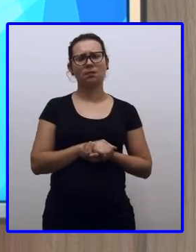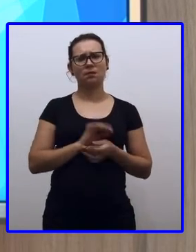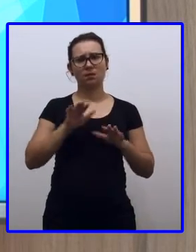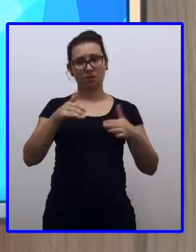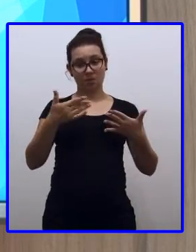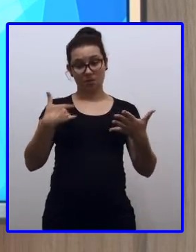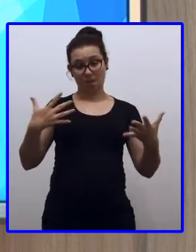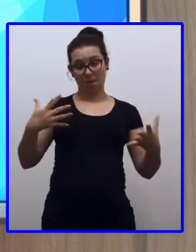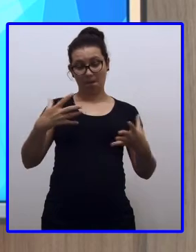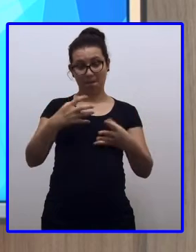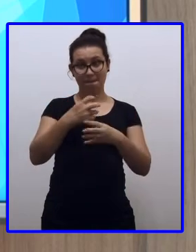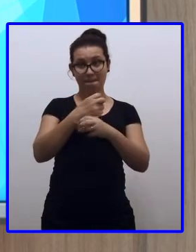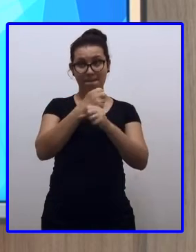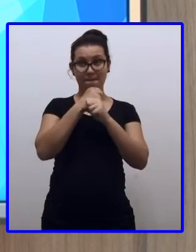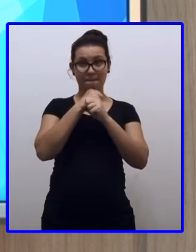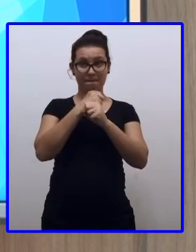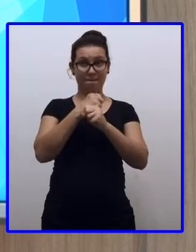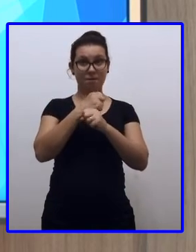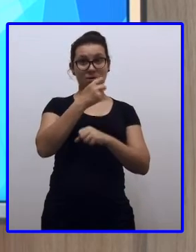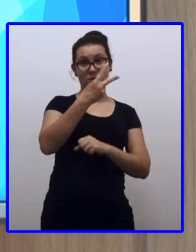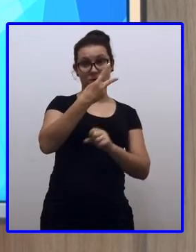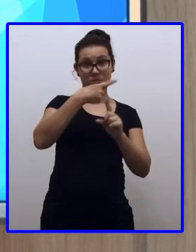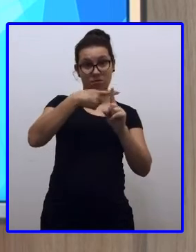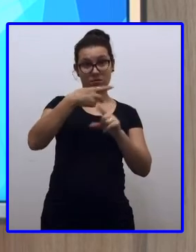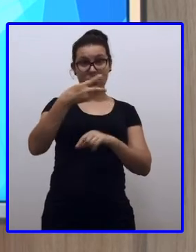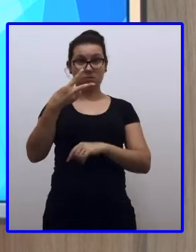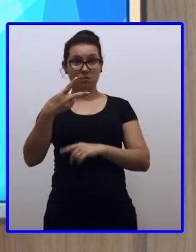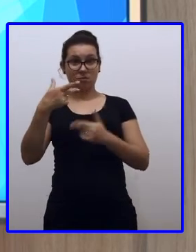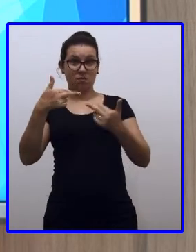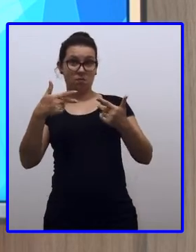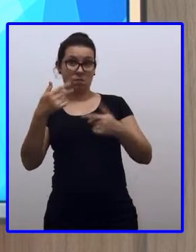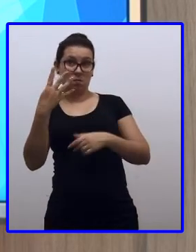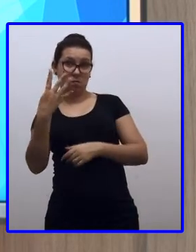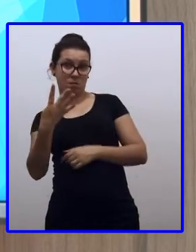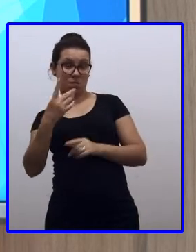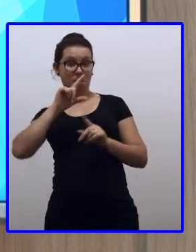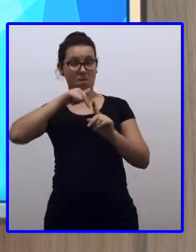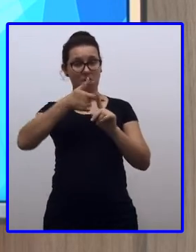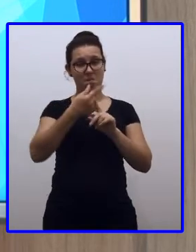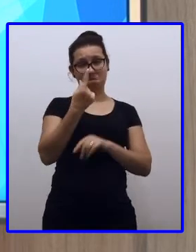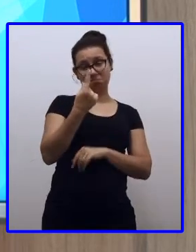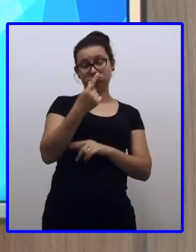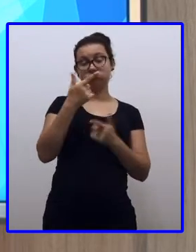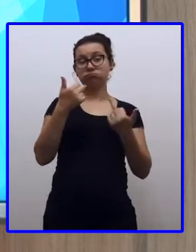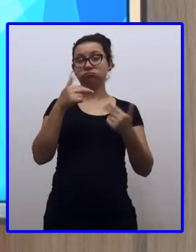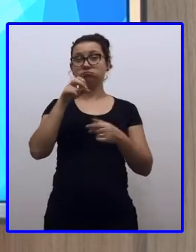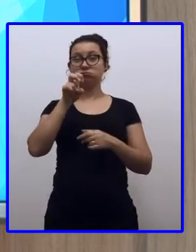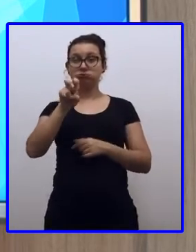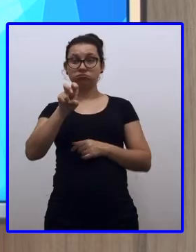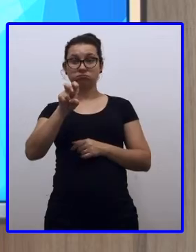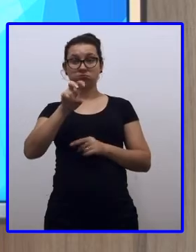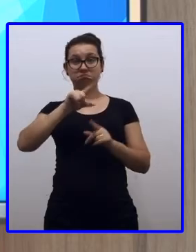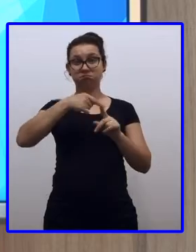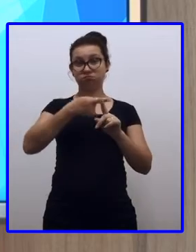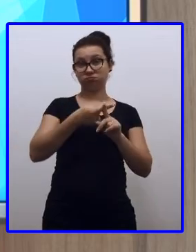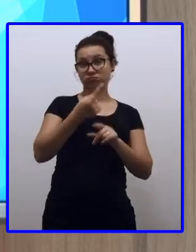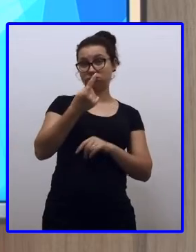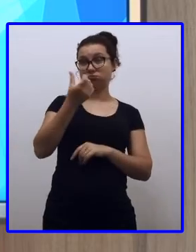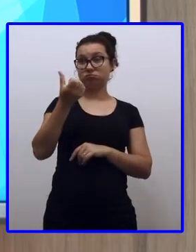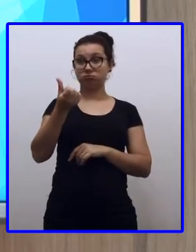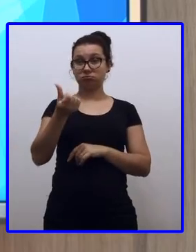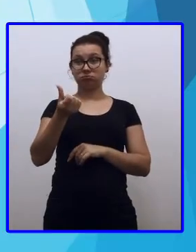2 mais 2, 4. 4 mais 1, 5. Mais 1, 6. 6 e 50.